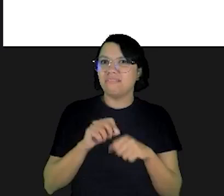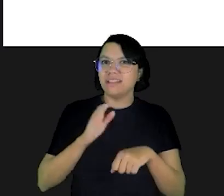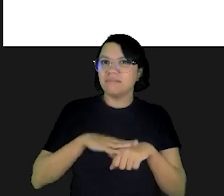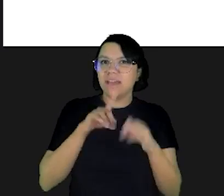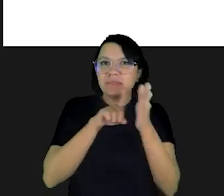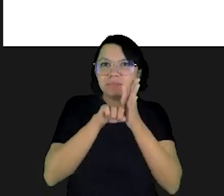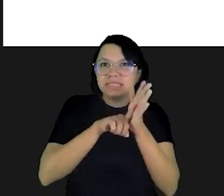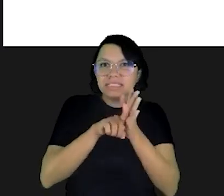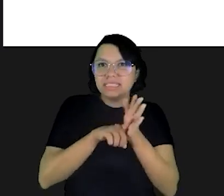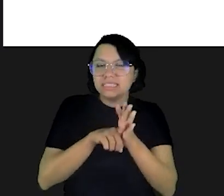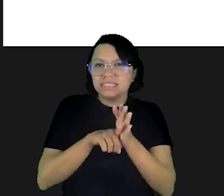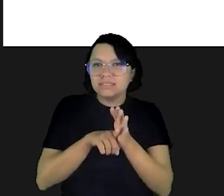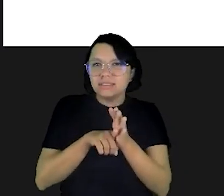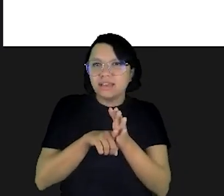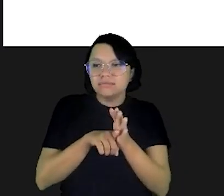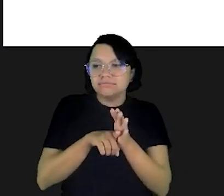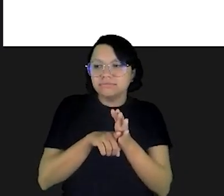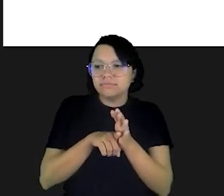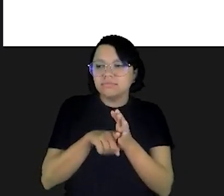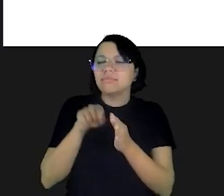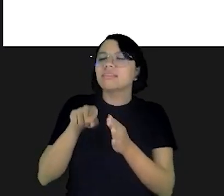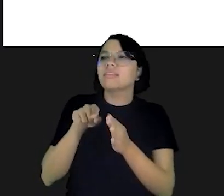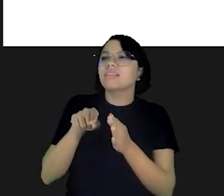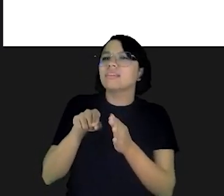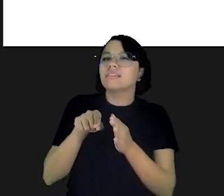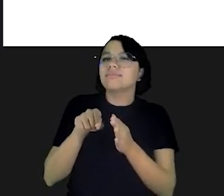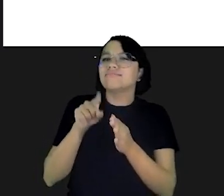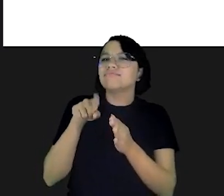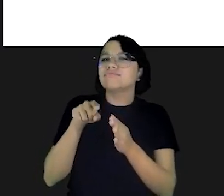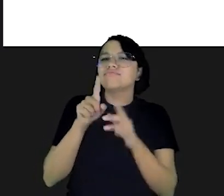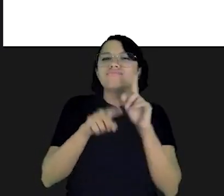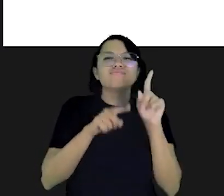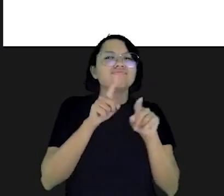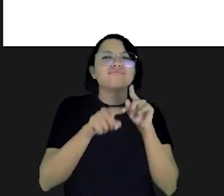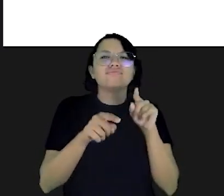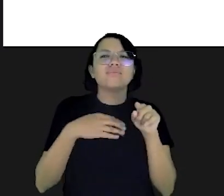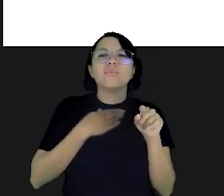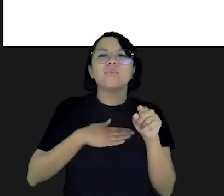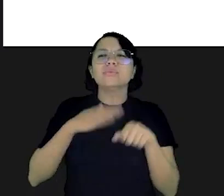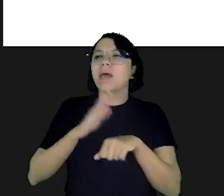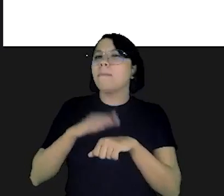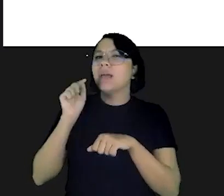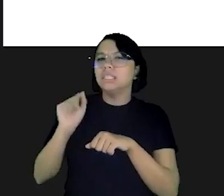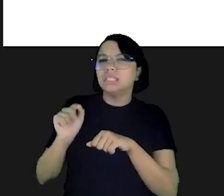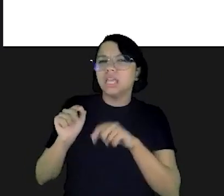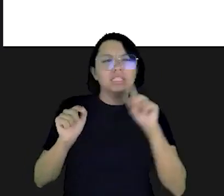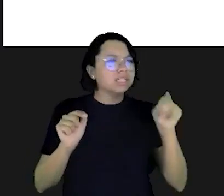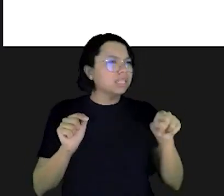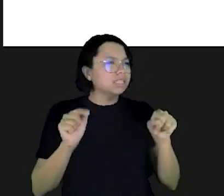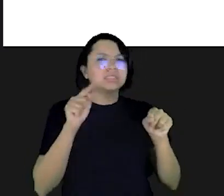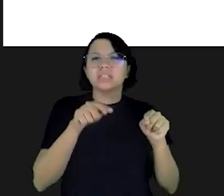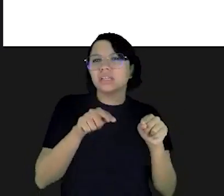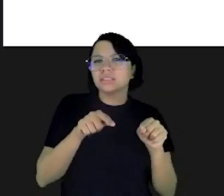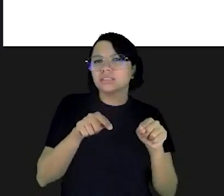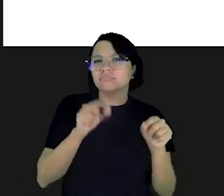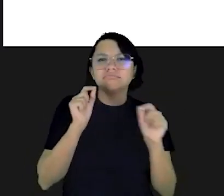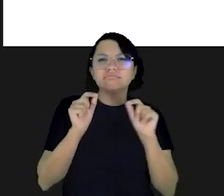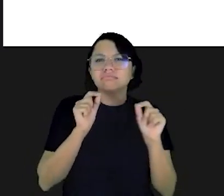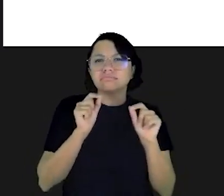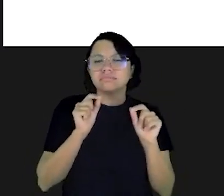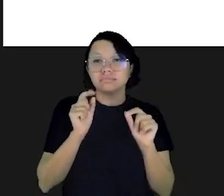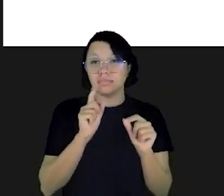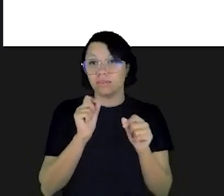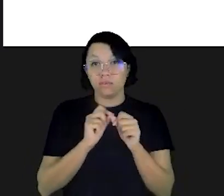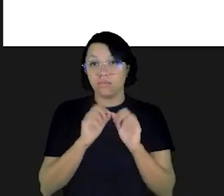eles não fazem mais é uma pesquisa de bom gosto perguntando Nino Kleber Vanderlei vocês gostaram mais